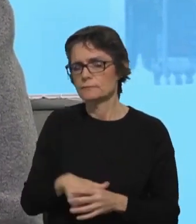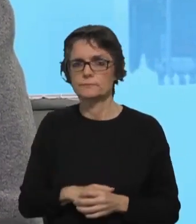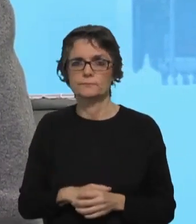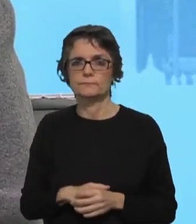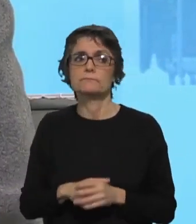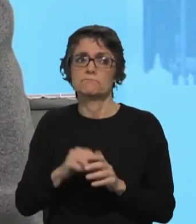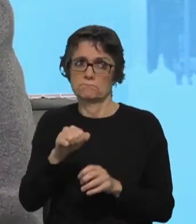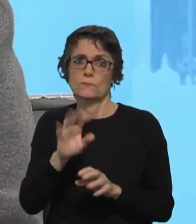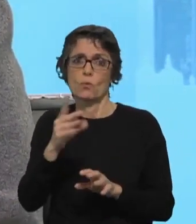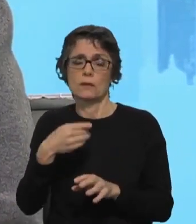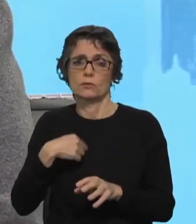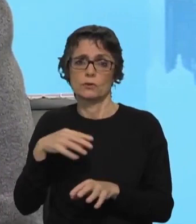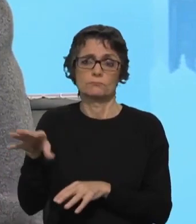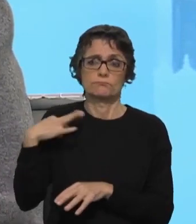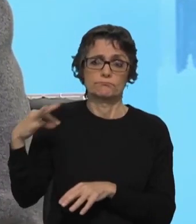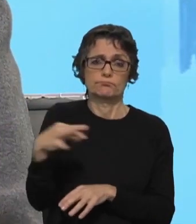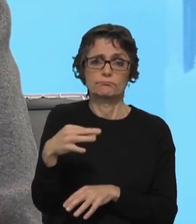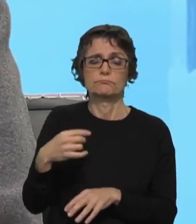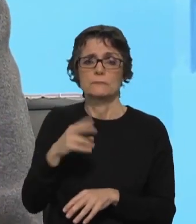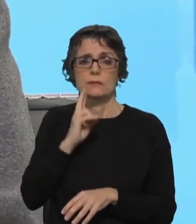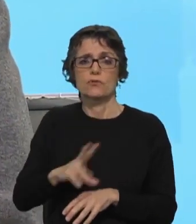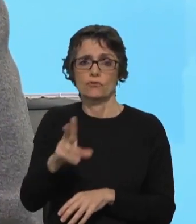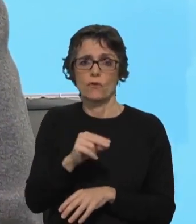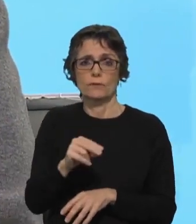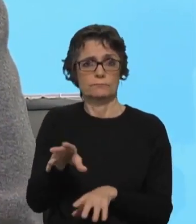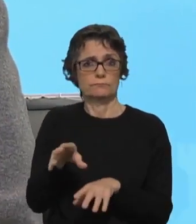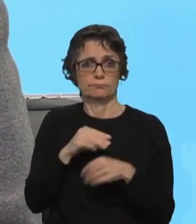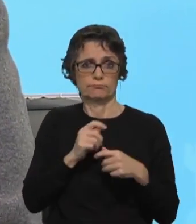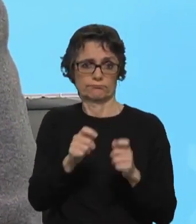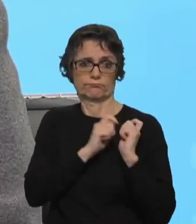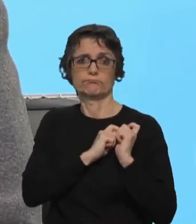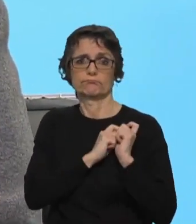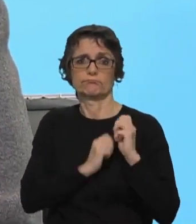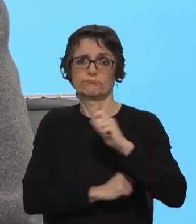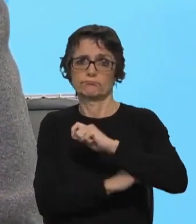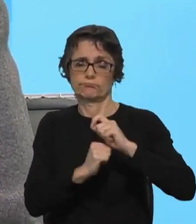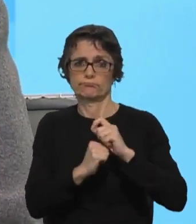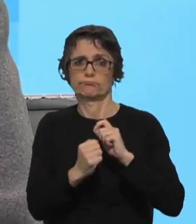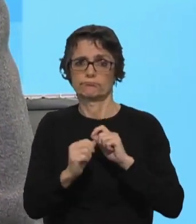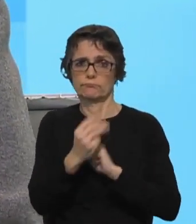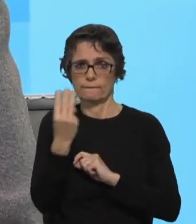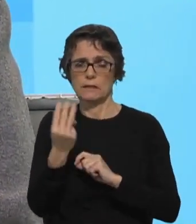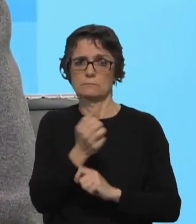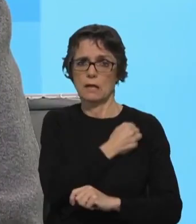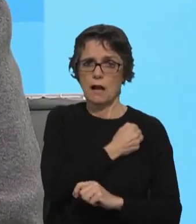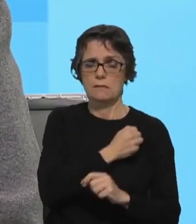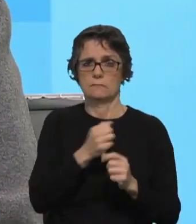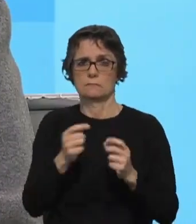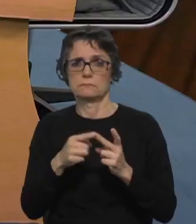posse e a nossa nova direção assumiu estes três grandes eixos, habitação,